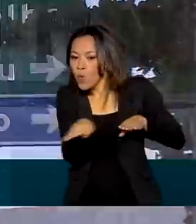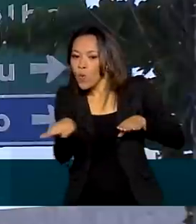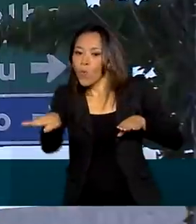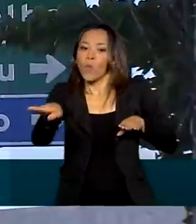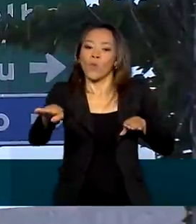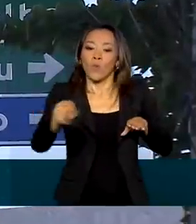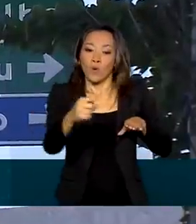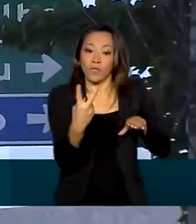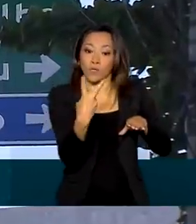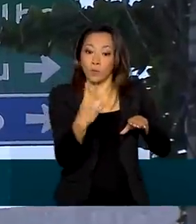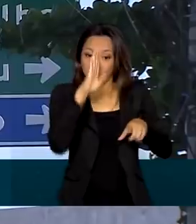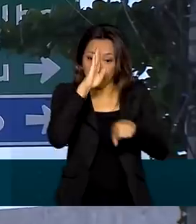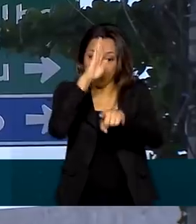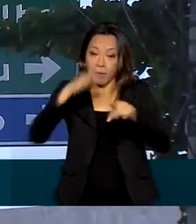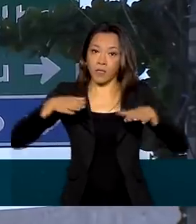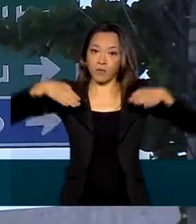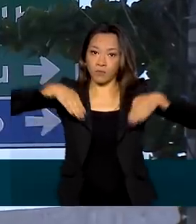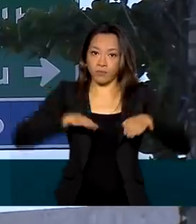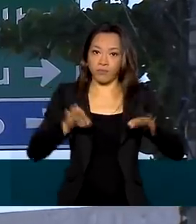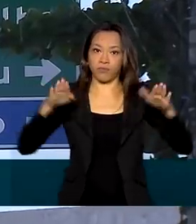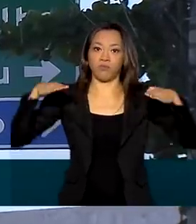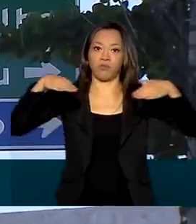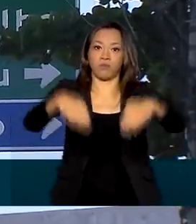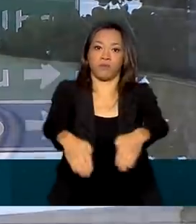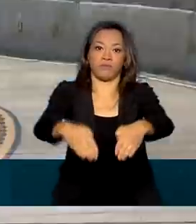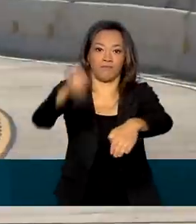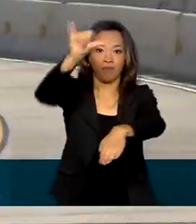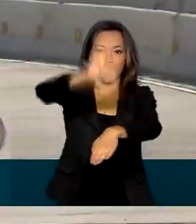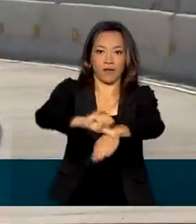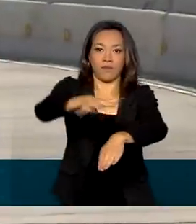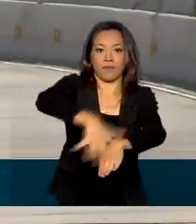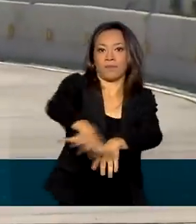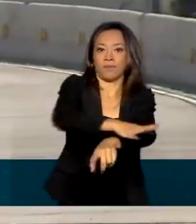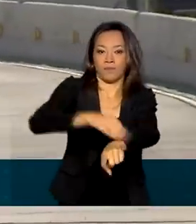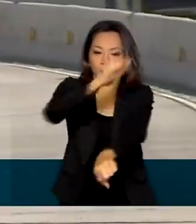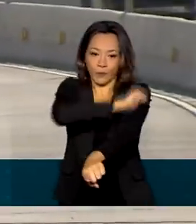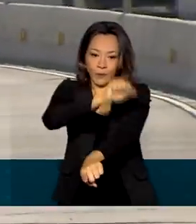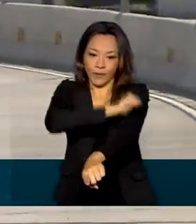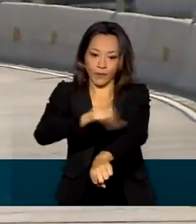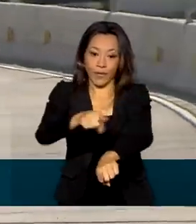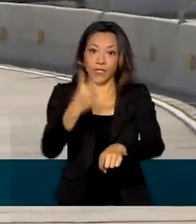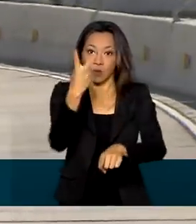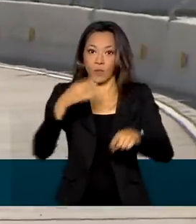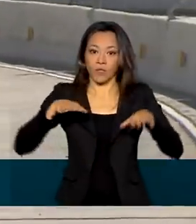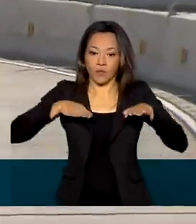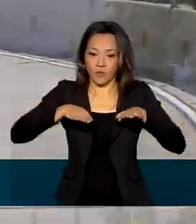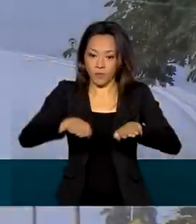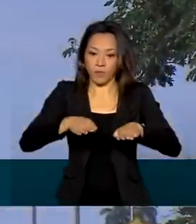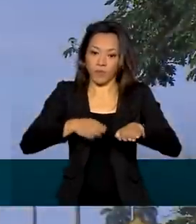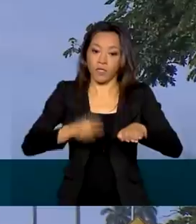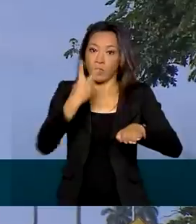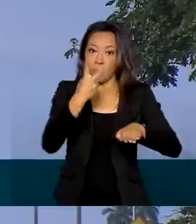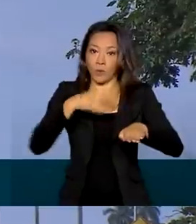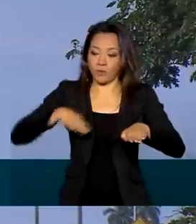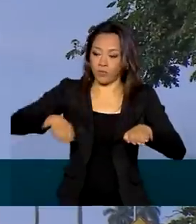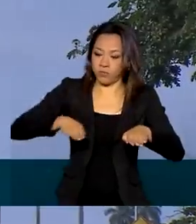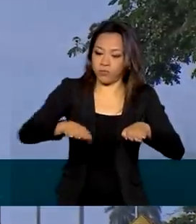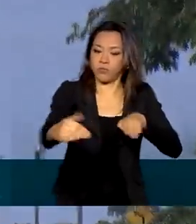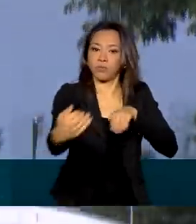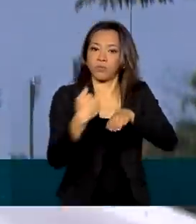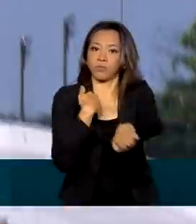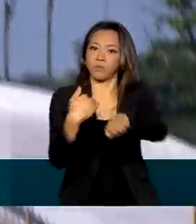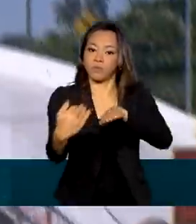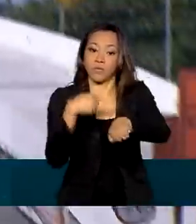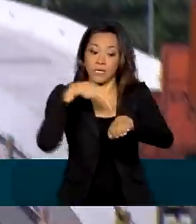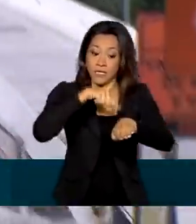Brasil, principal via de acesso ao centro do Rio, com o porto. A via de mão dupla tem duas faixas de rolamento e é exclusiva para